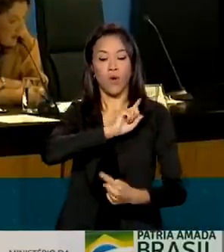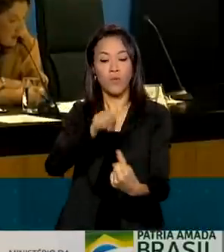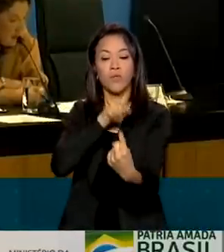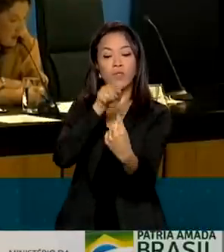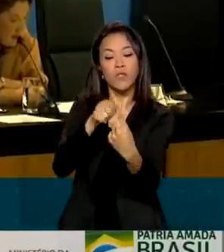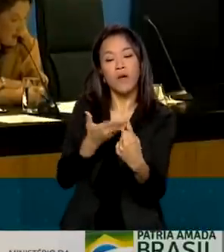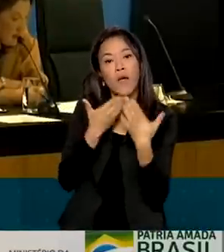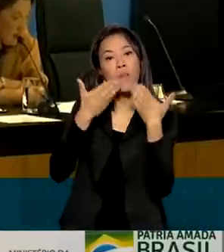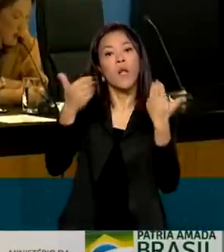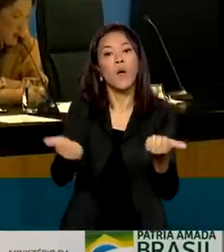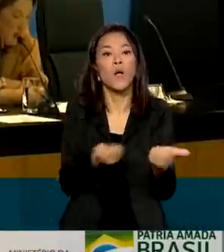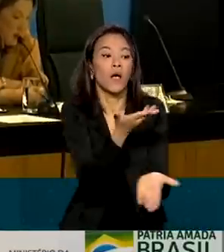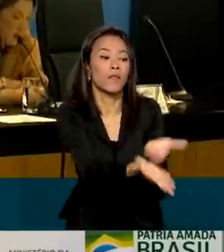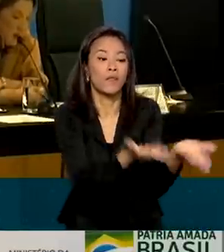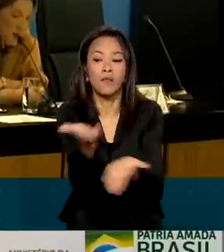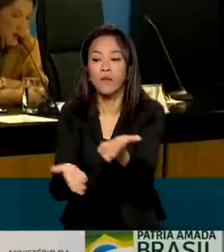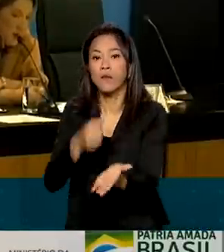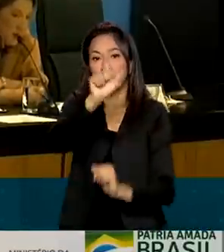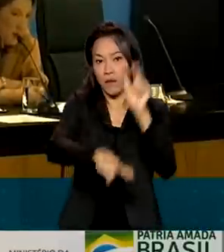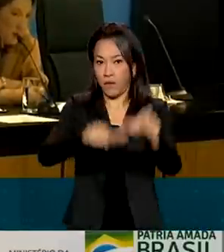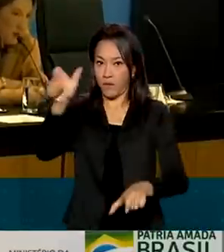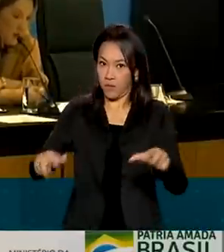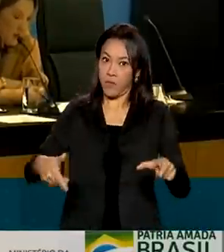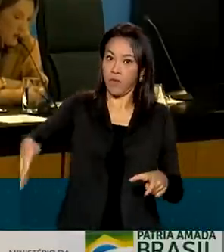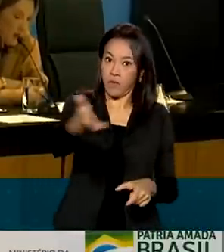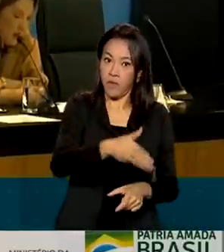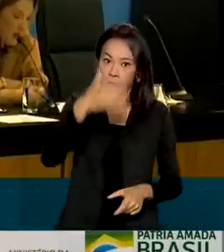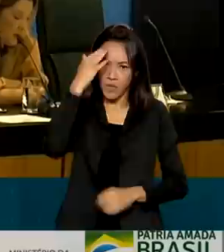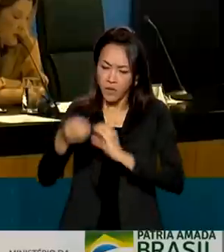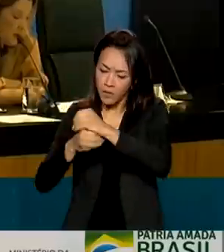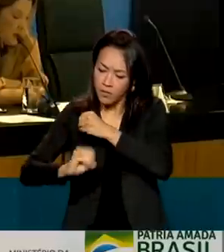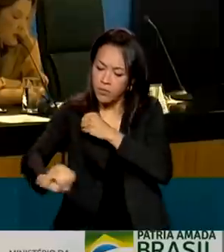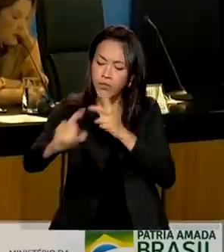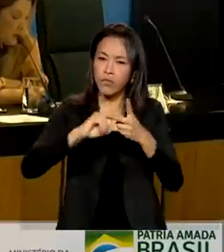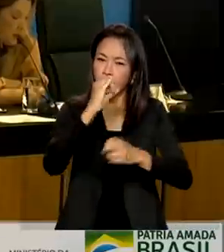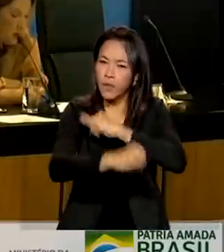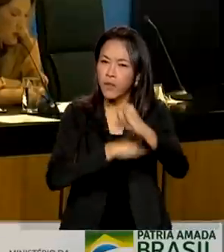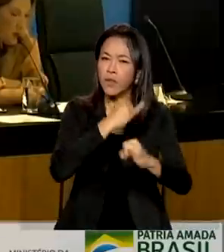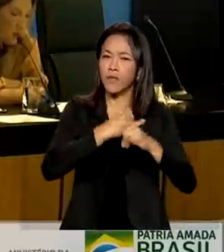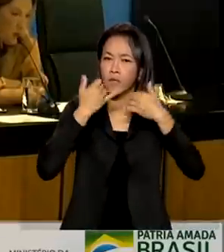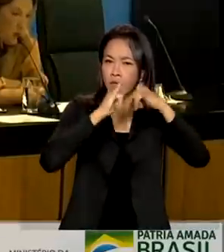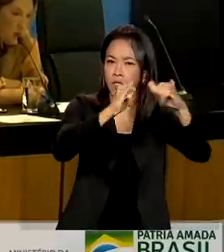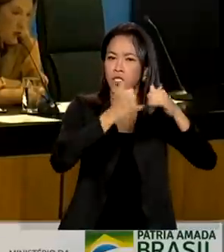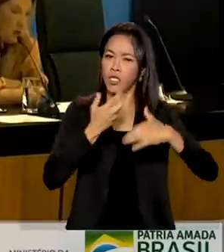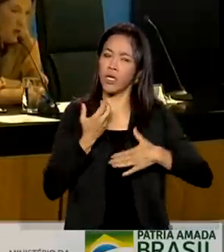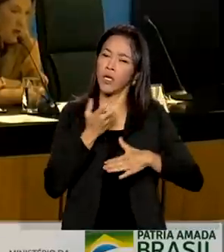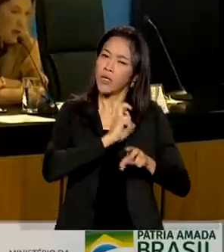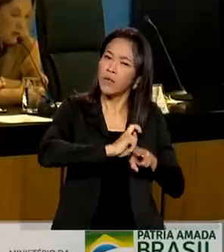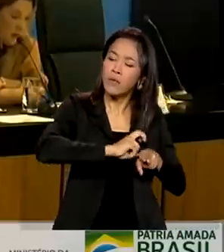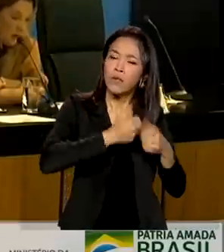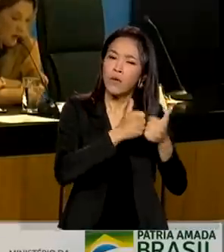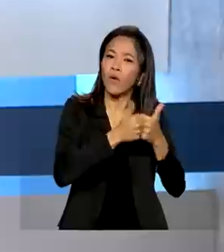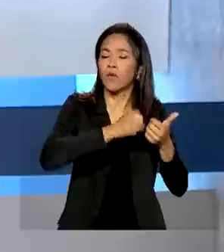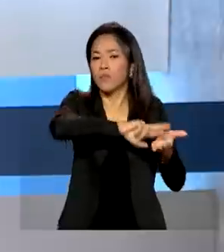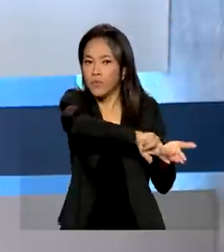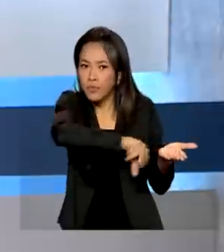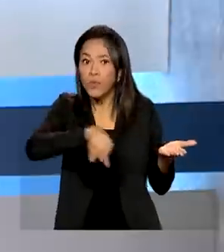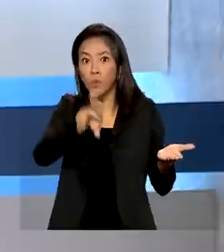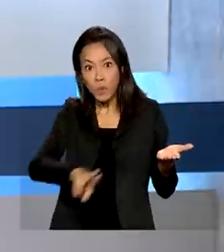essenciais para a população, serviços de saneamento, conectividade, energia e transporte com dinheiro privado.